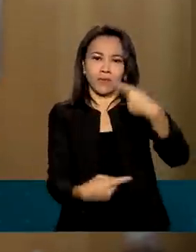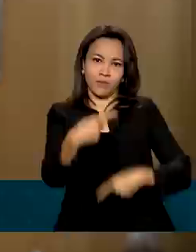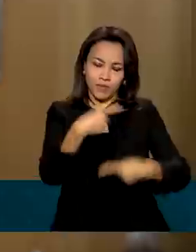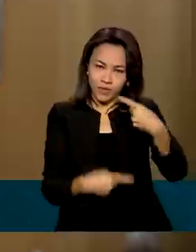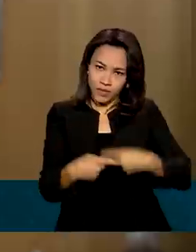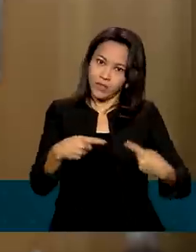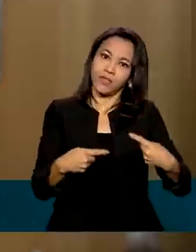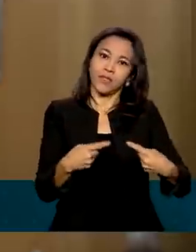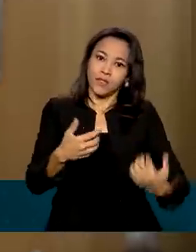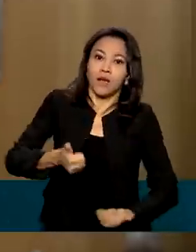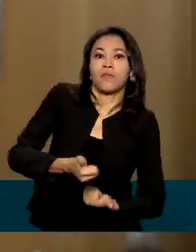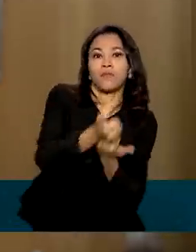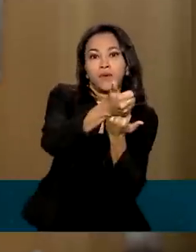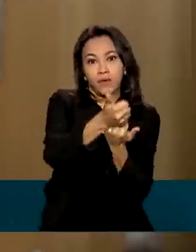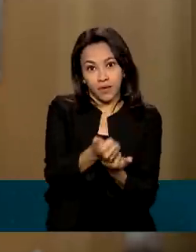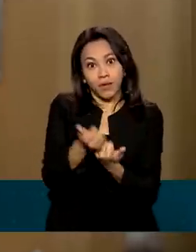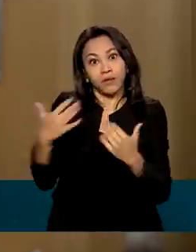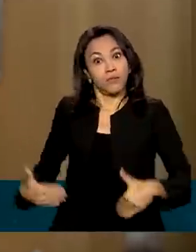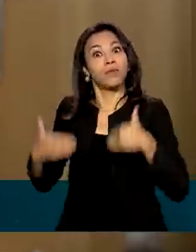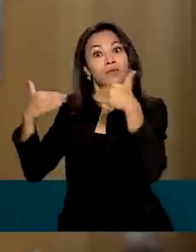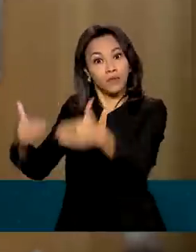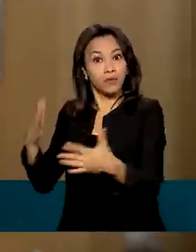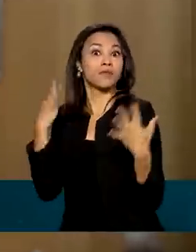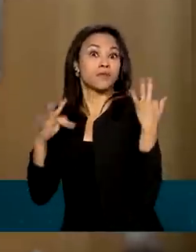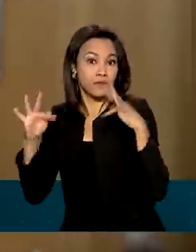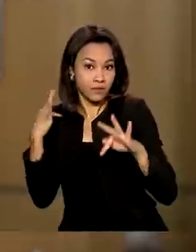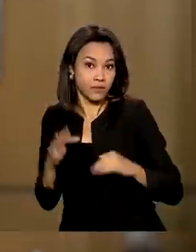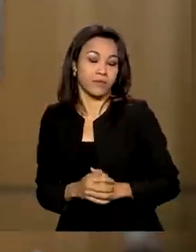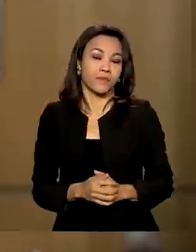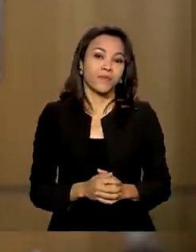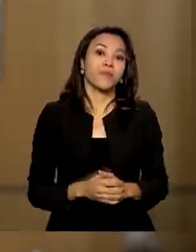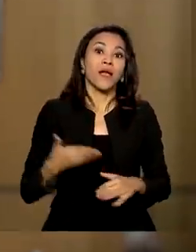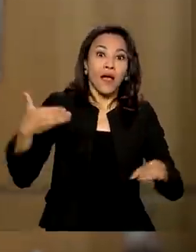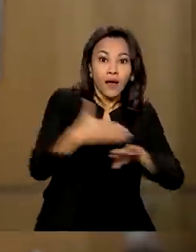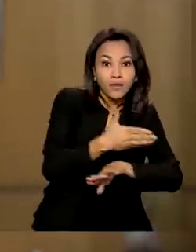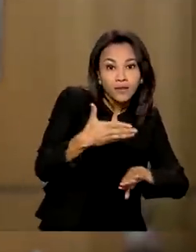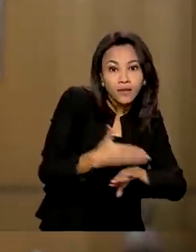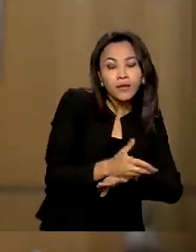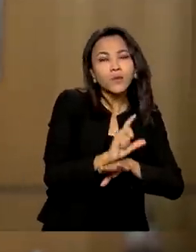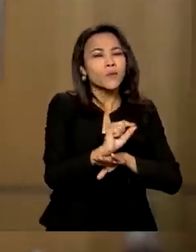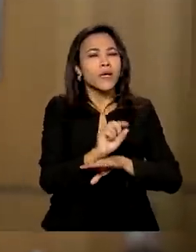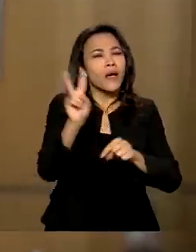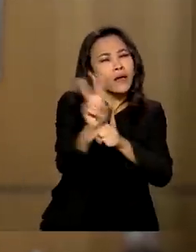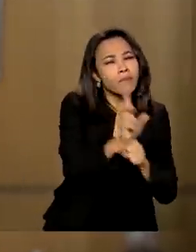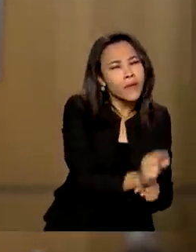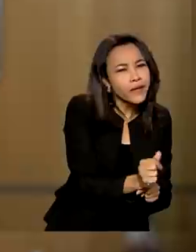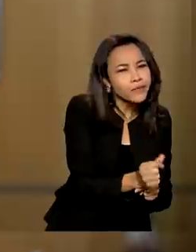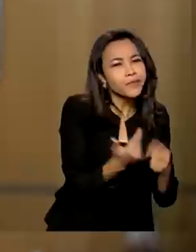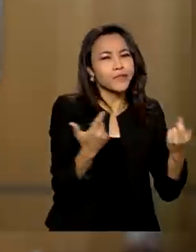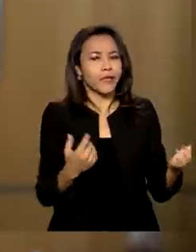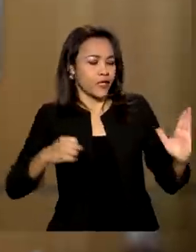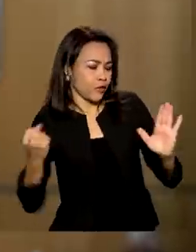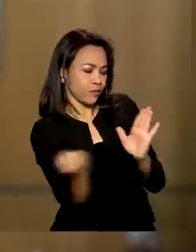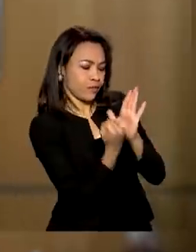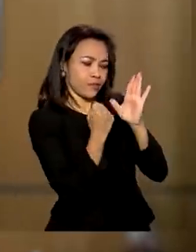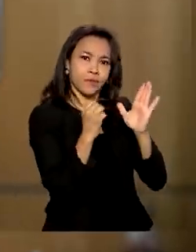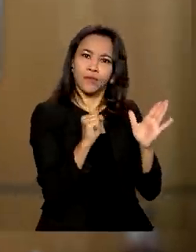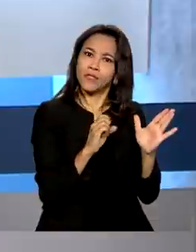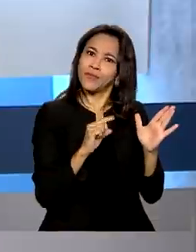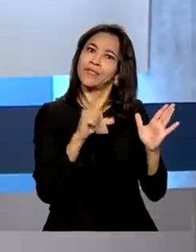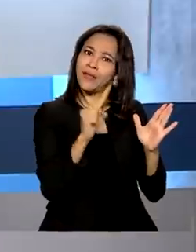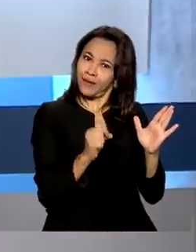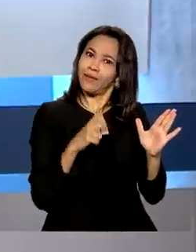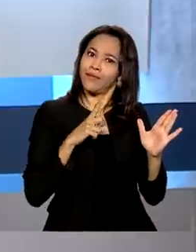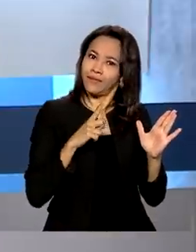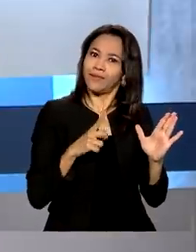desenvolvidas no âmbito do Ministério do Turismo, como acesso a crédito do Fugetur e emissão do selo turismo responsável.